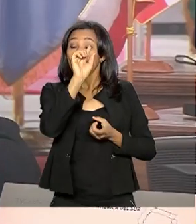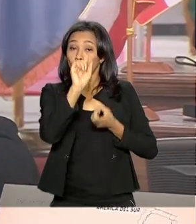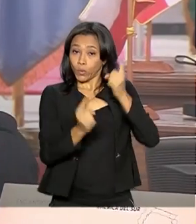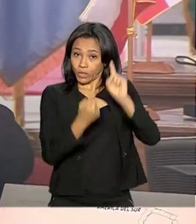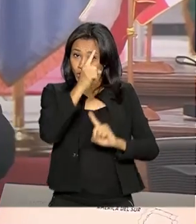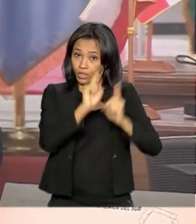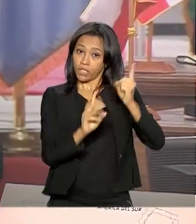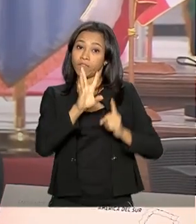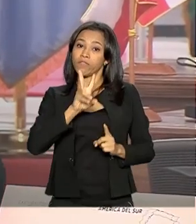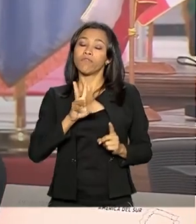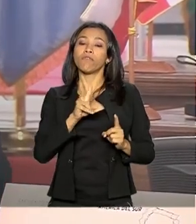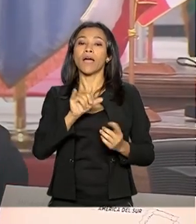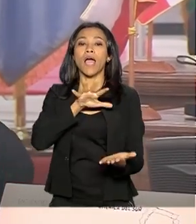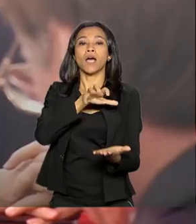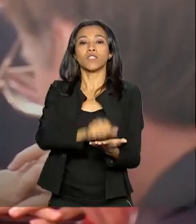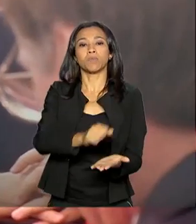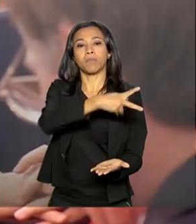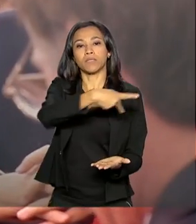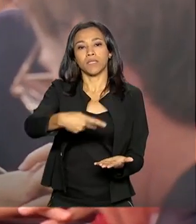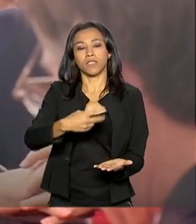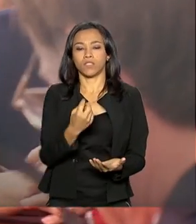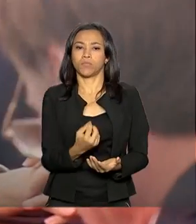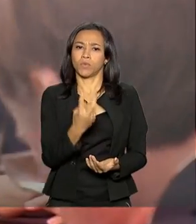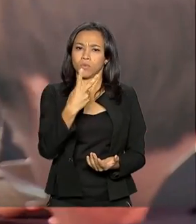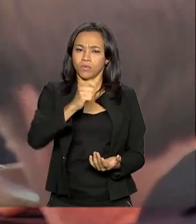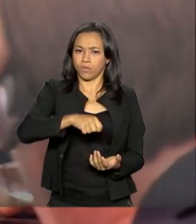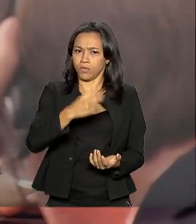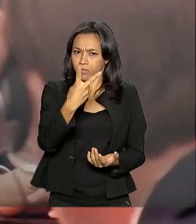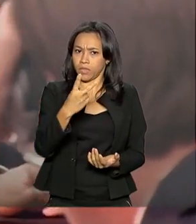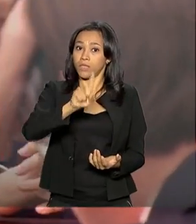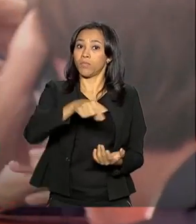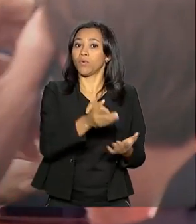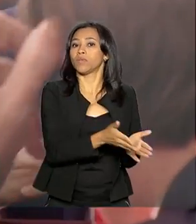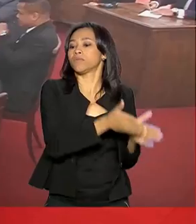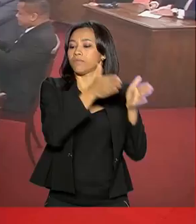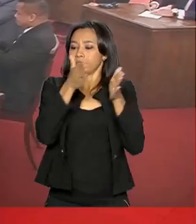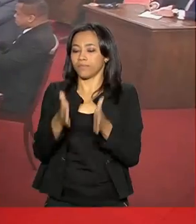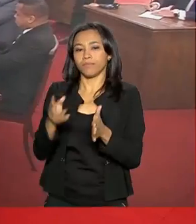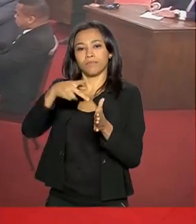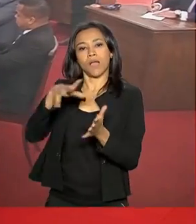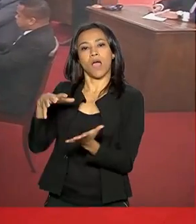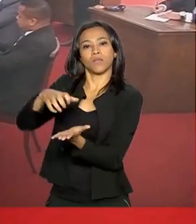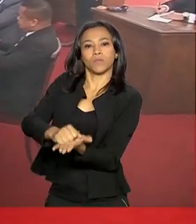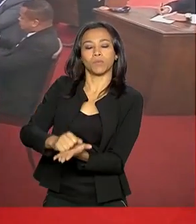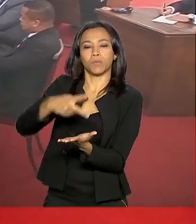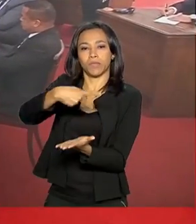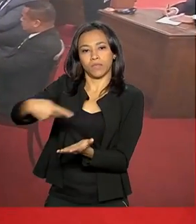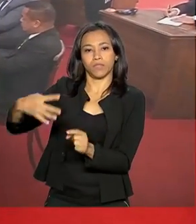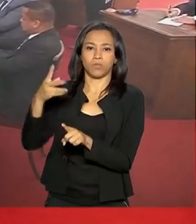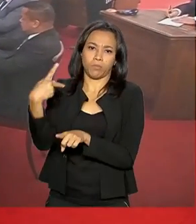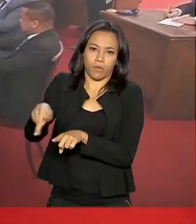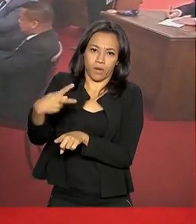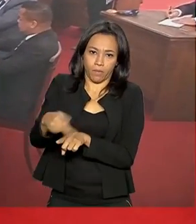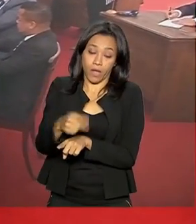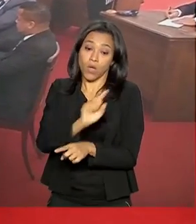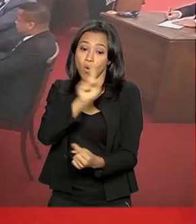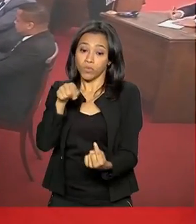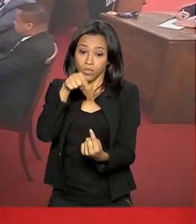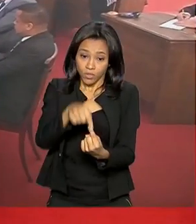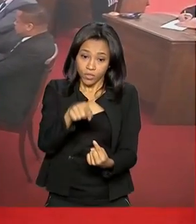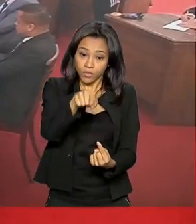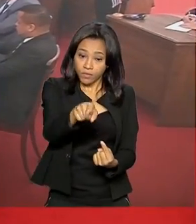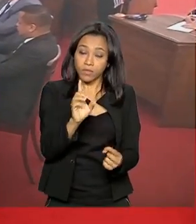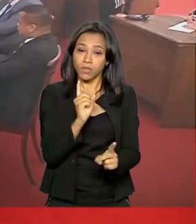do grupo por 12 meses, que depois será transmitida ao Paraguai. A criação do ProSul foi um dos objetivos da